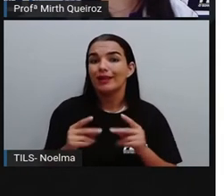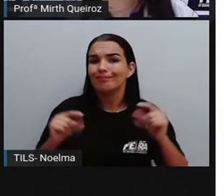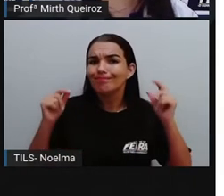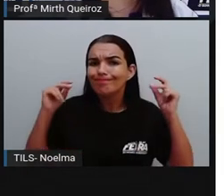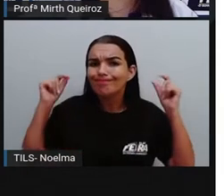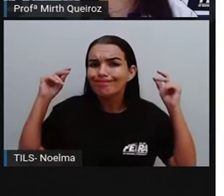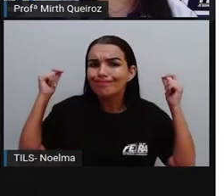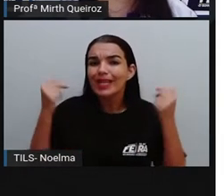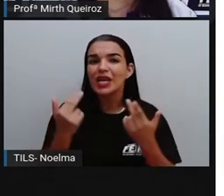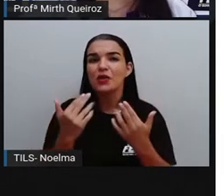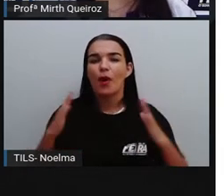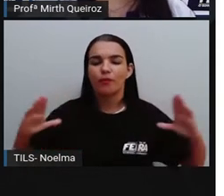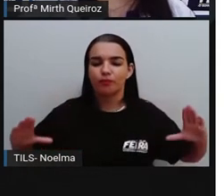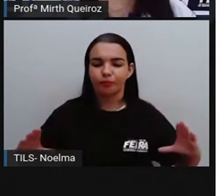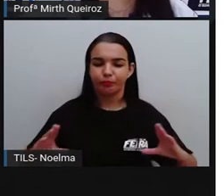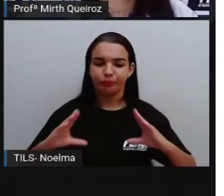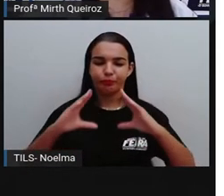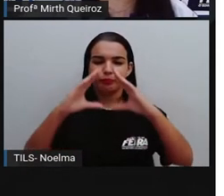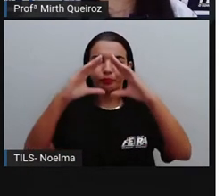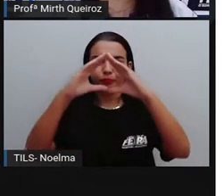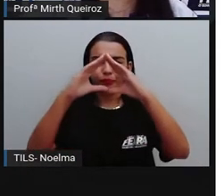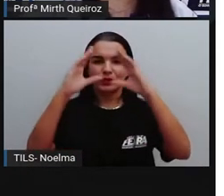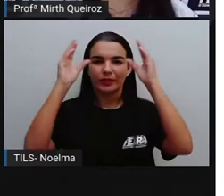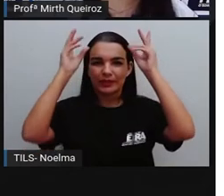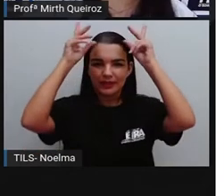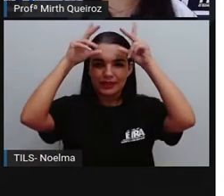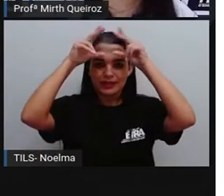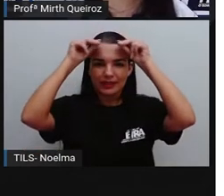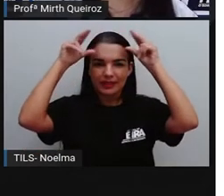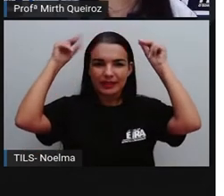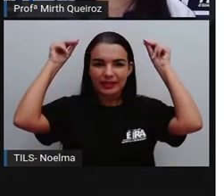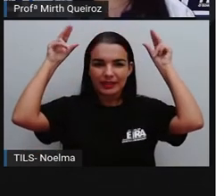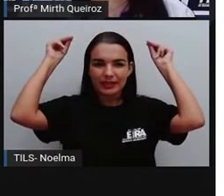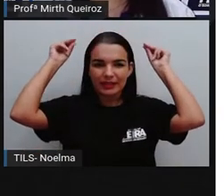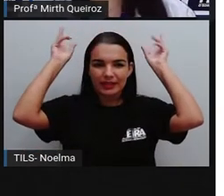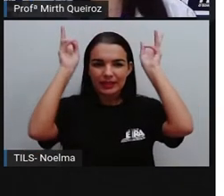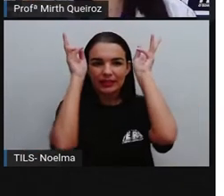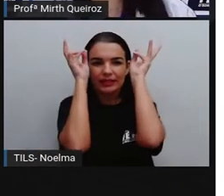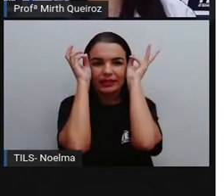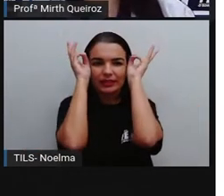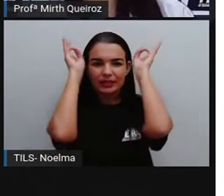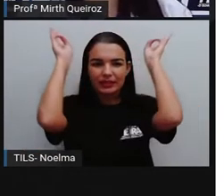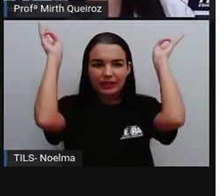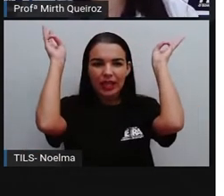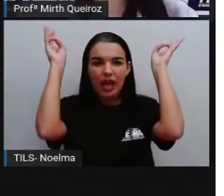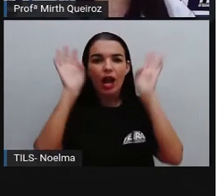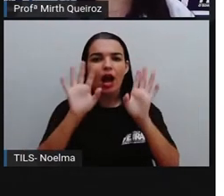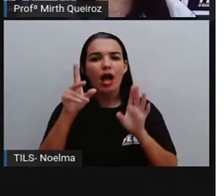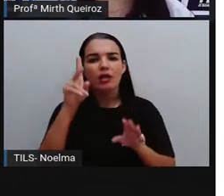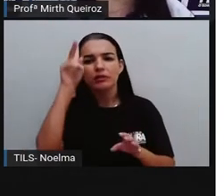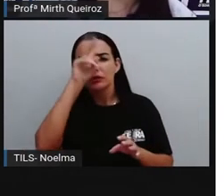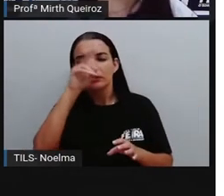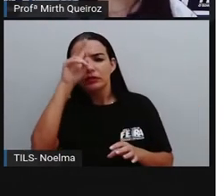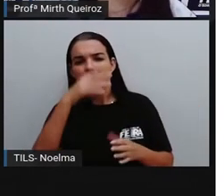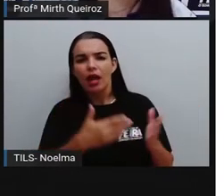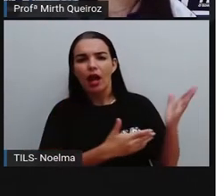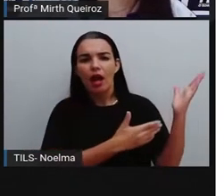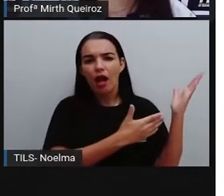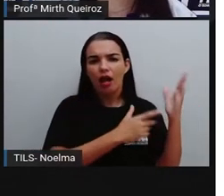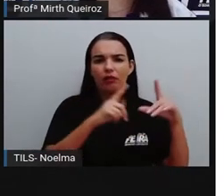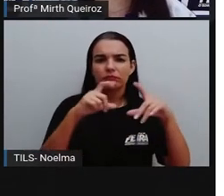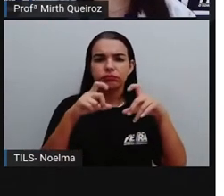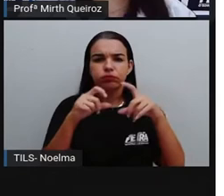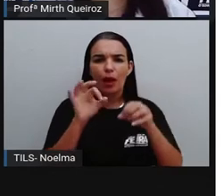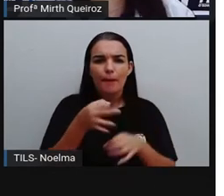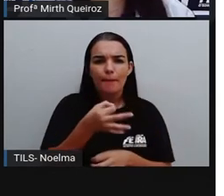pirâmides do Egito. As primeiras moedinhas, que eram chamadas moedões, Ih, os moedões, né? Surgiram